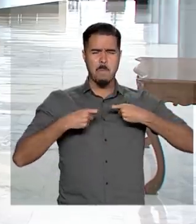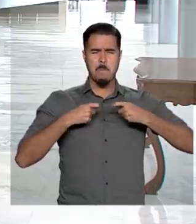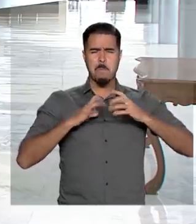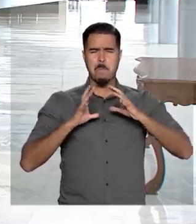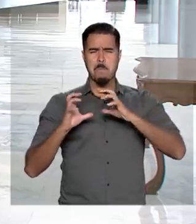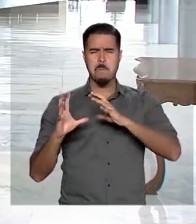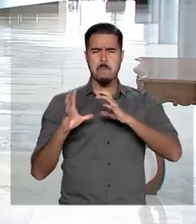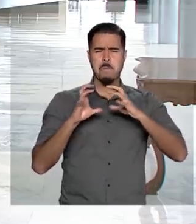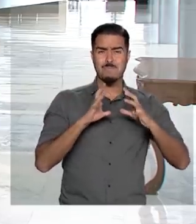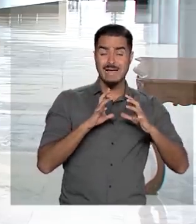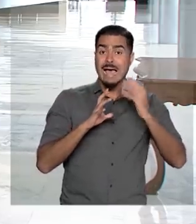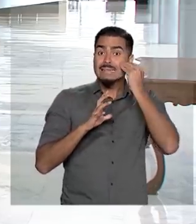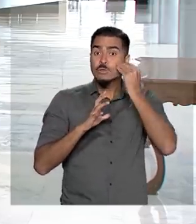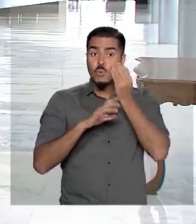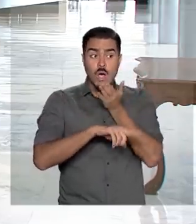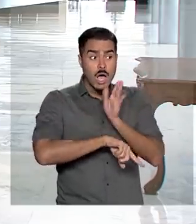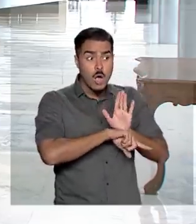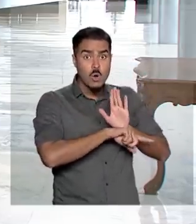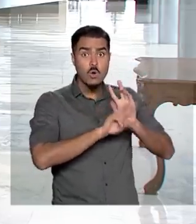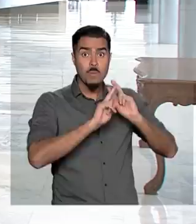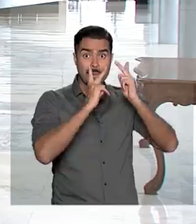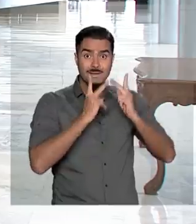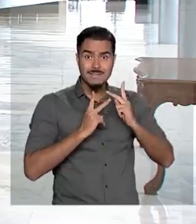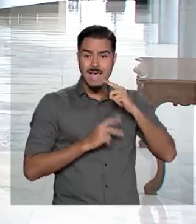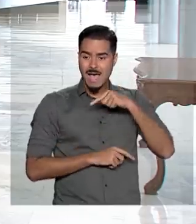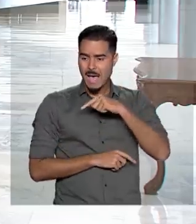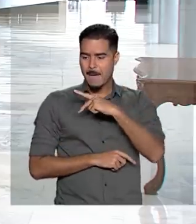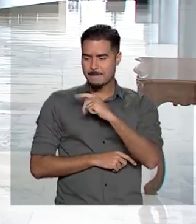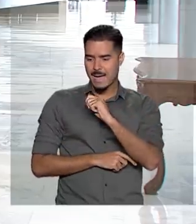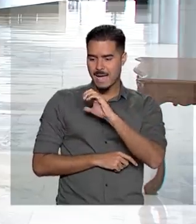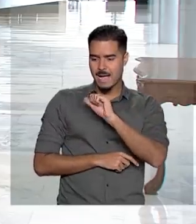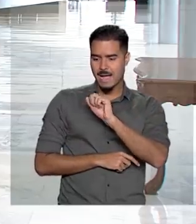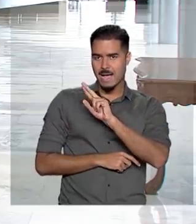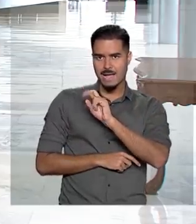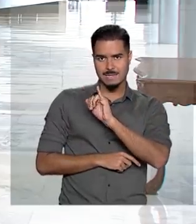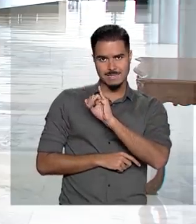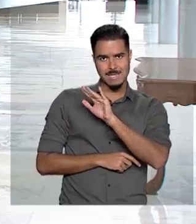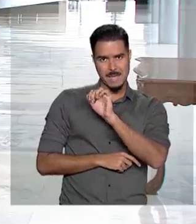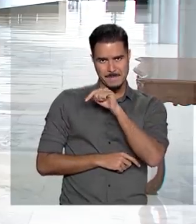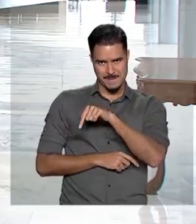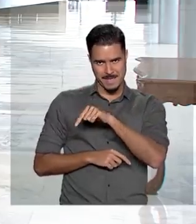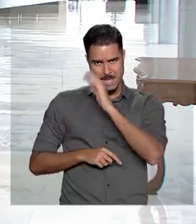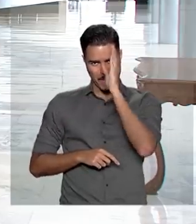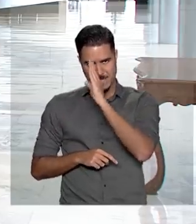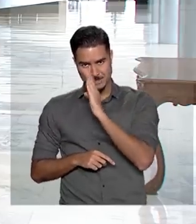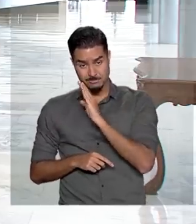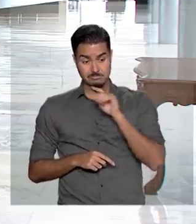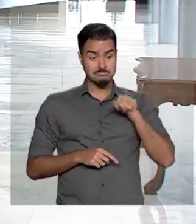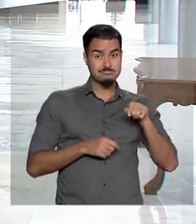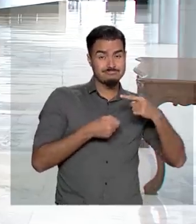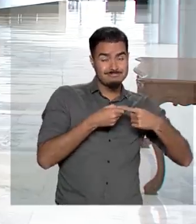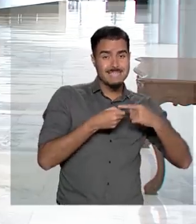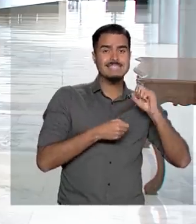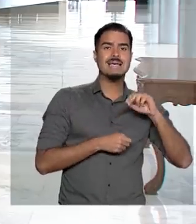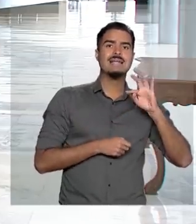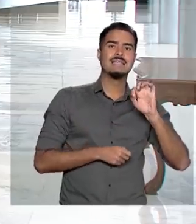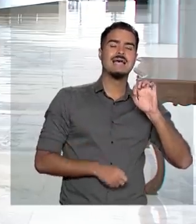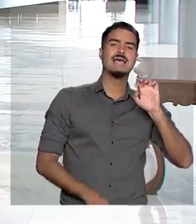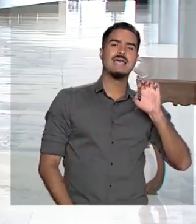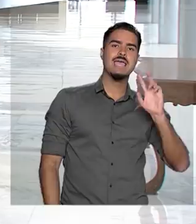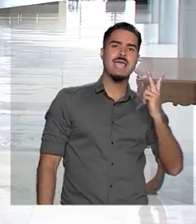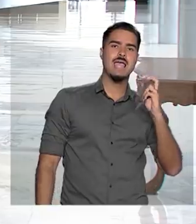tentativa de ajuda humanitária em Pacaraima, lá do brasileiro da fronteira, e Santa Helena do Uairém, lá do